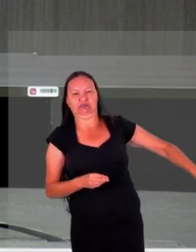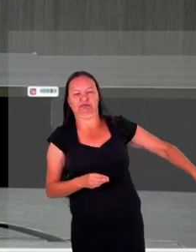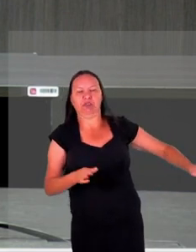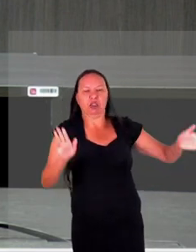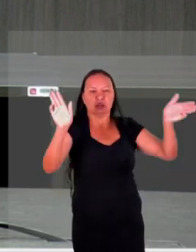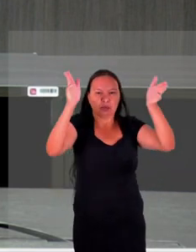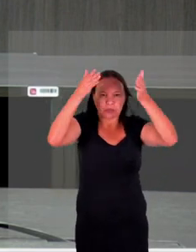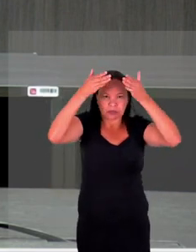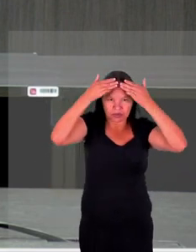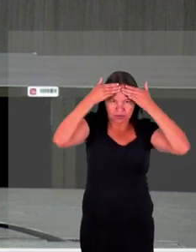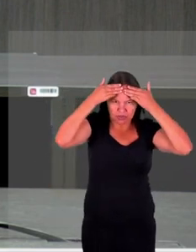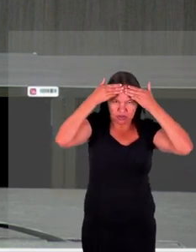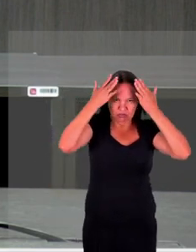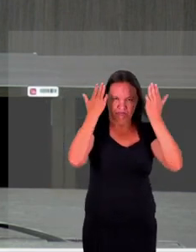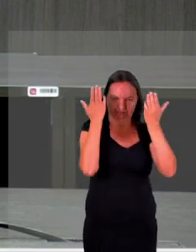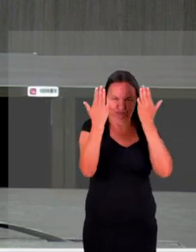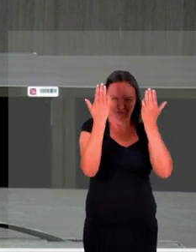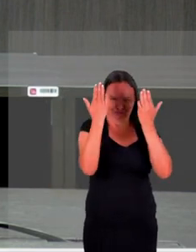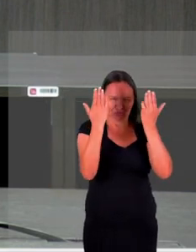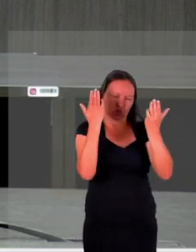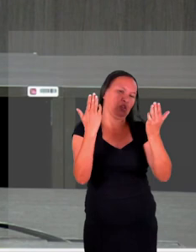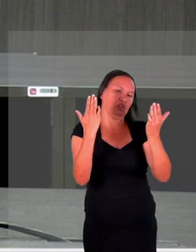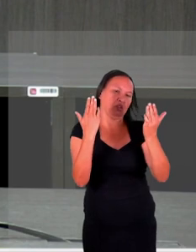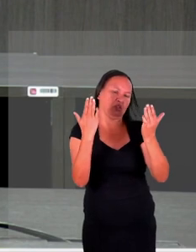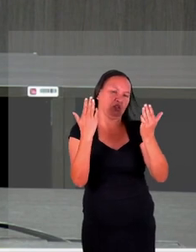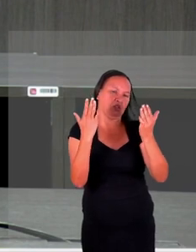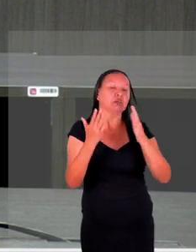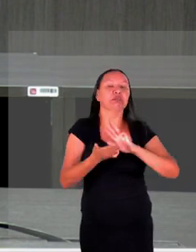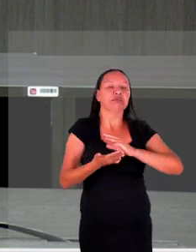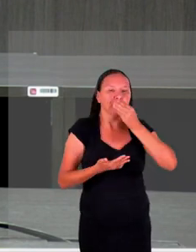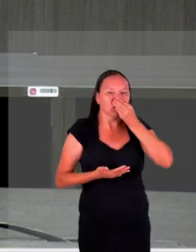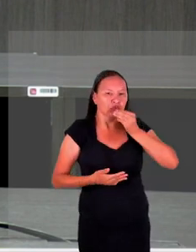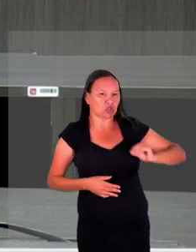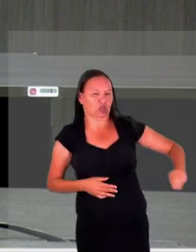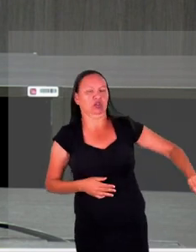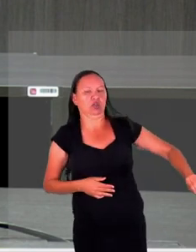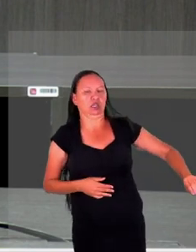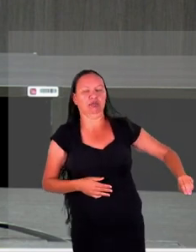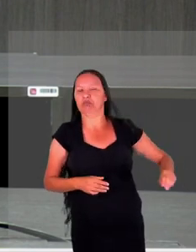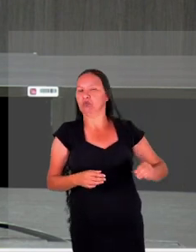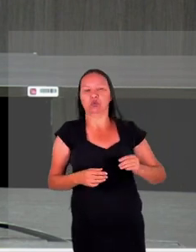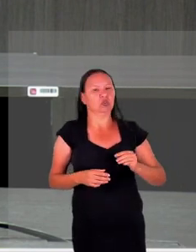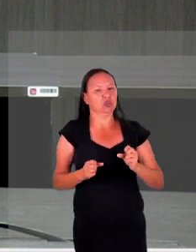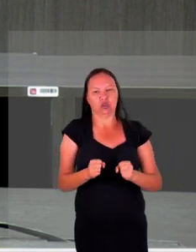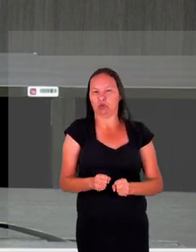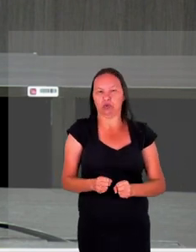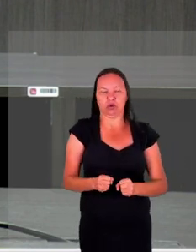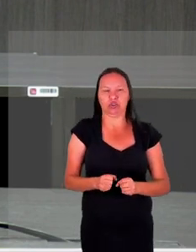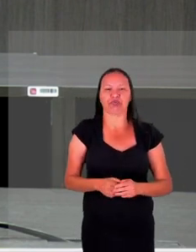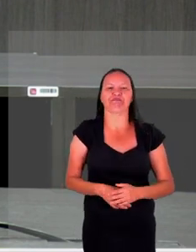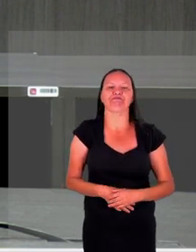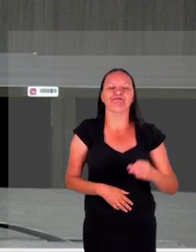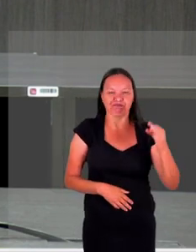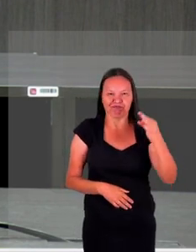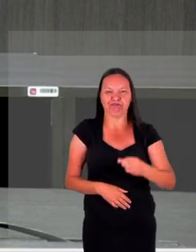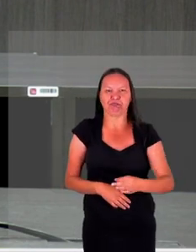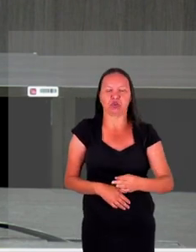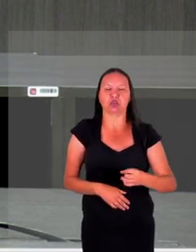indivíduo pra estar ali sendo simplesmente largado né perfeito perfeito